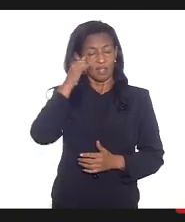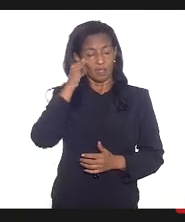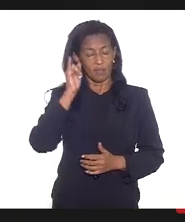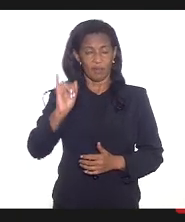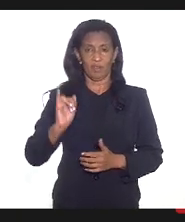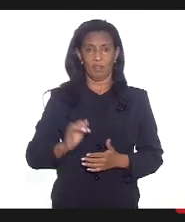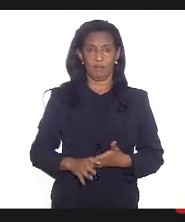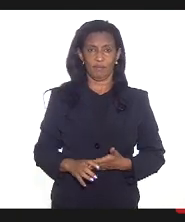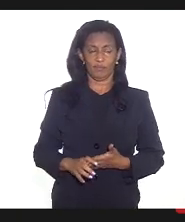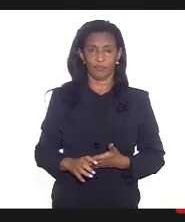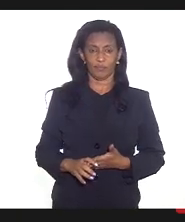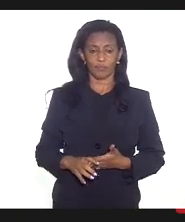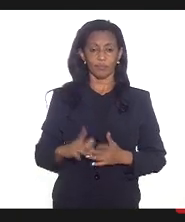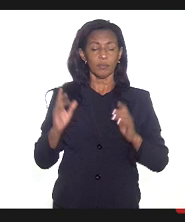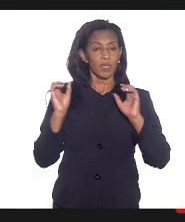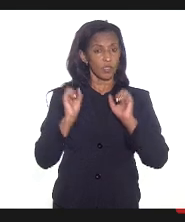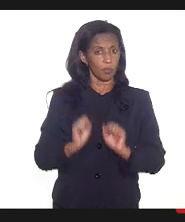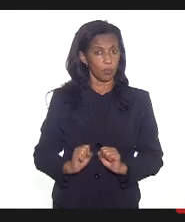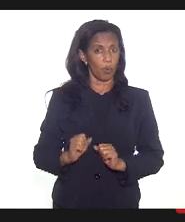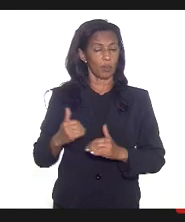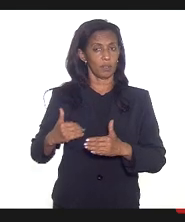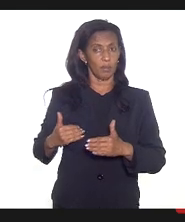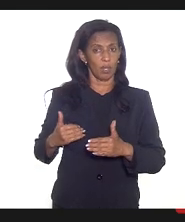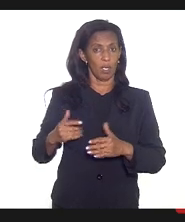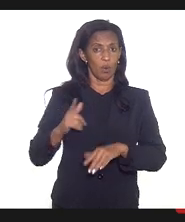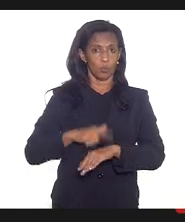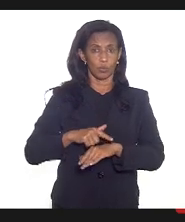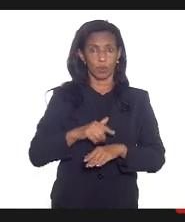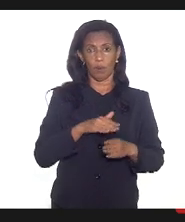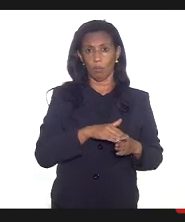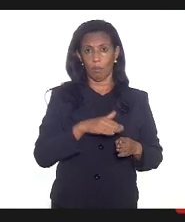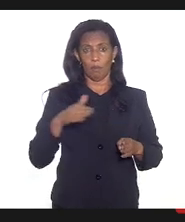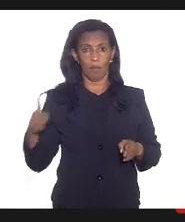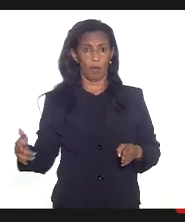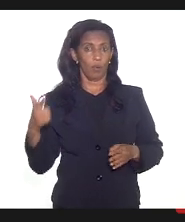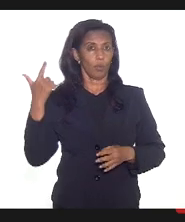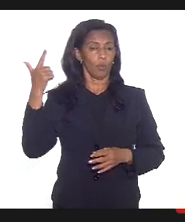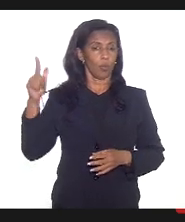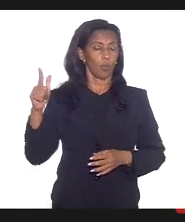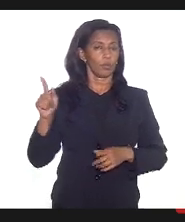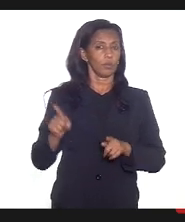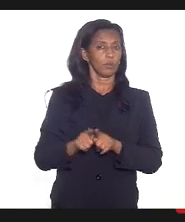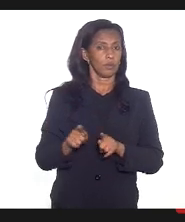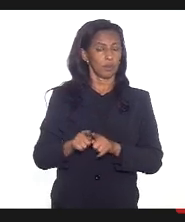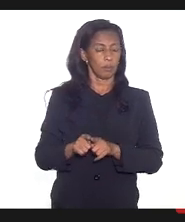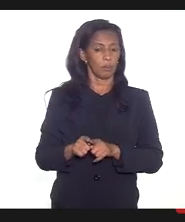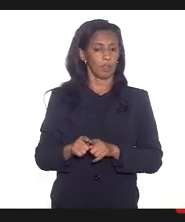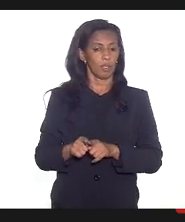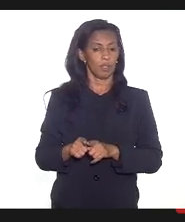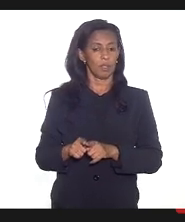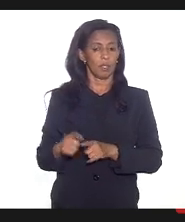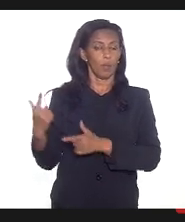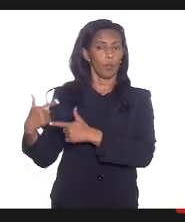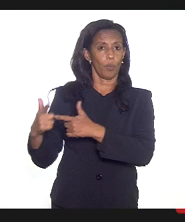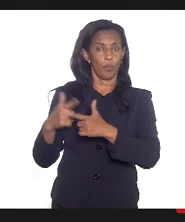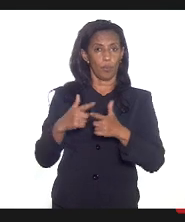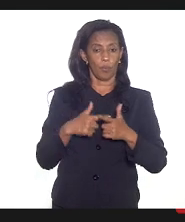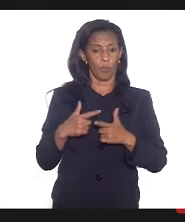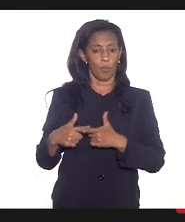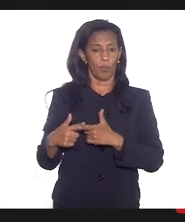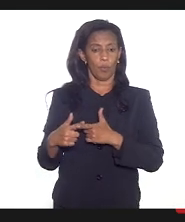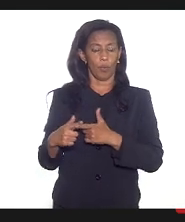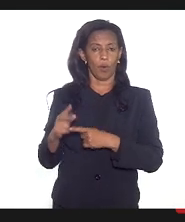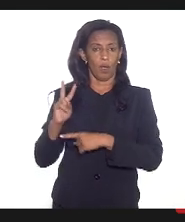e que a gente possa a longo prazo refletir também numa outra questão que também nos aflige que é a situação da